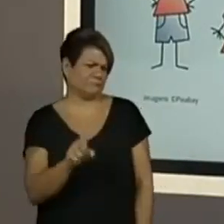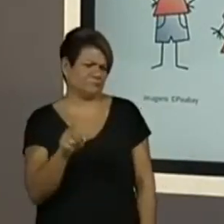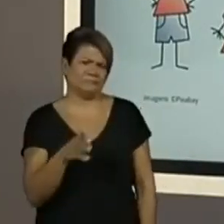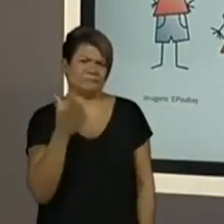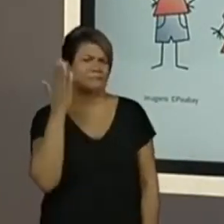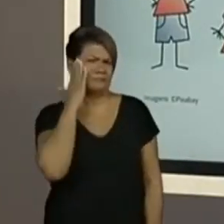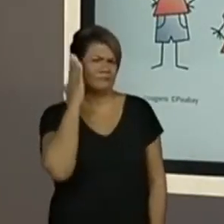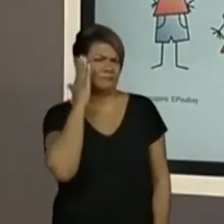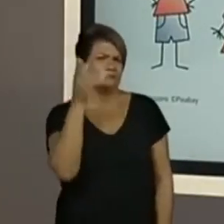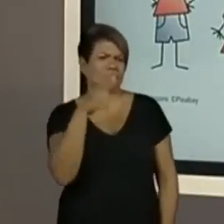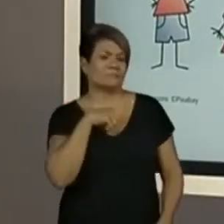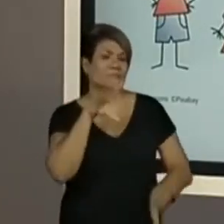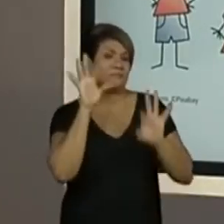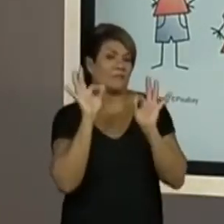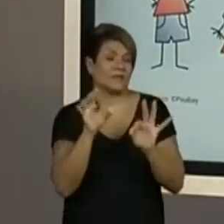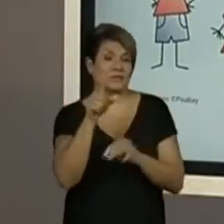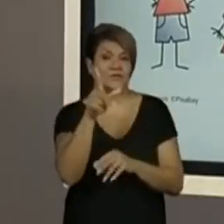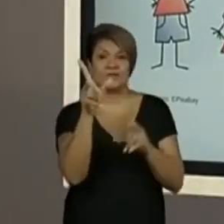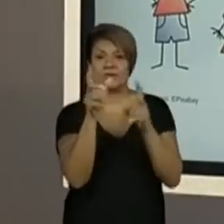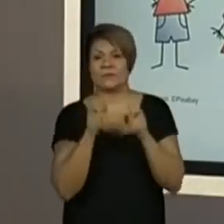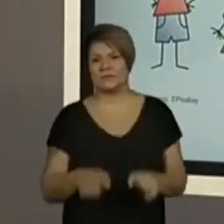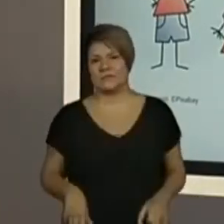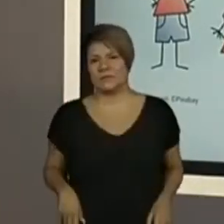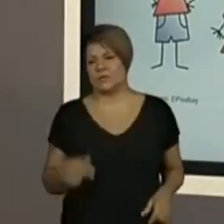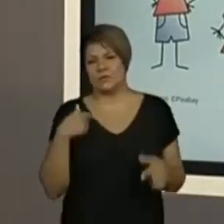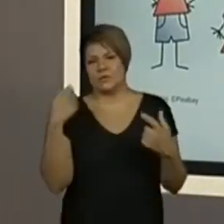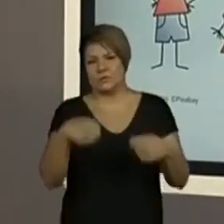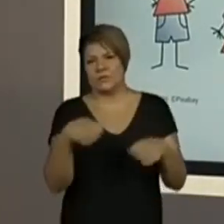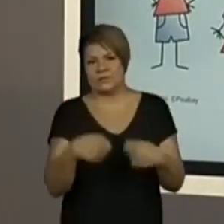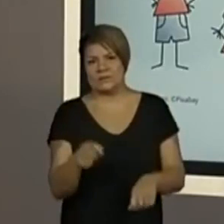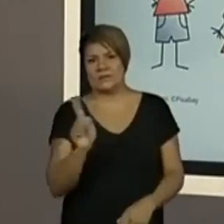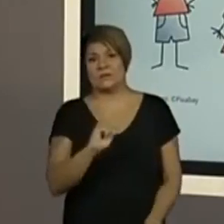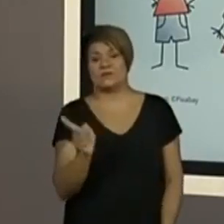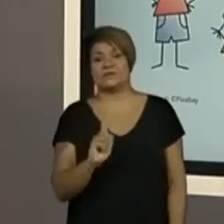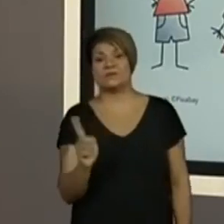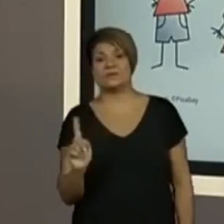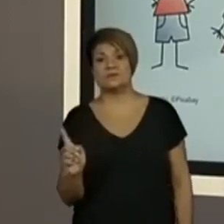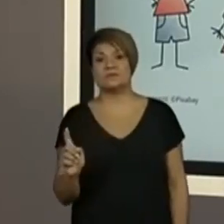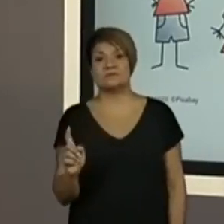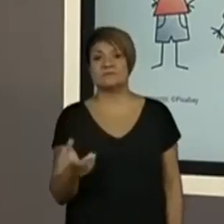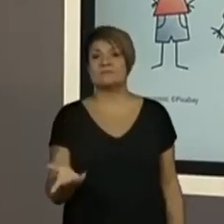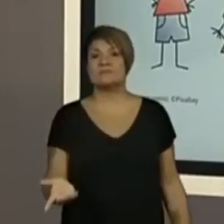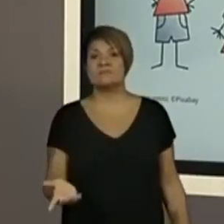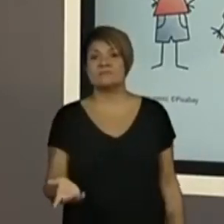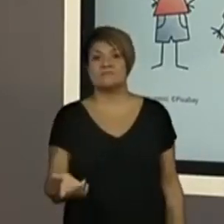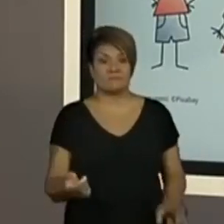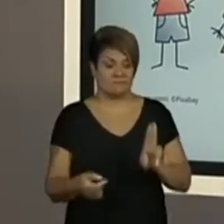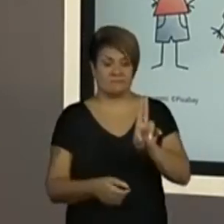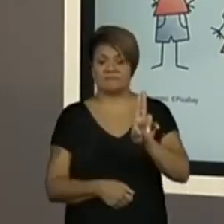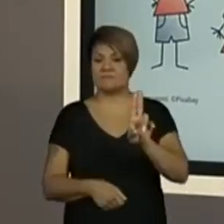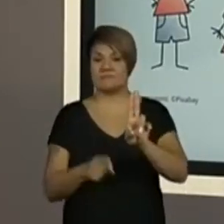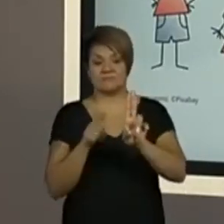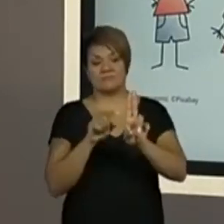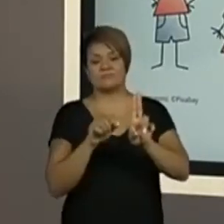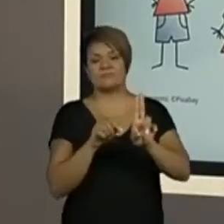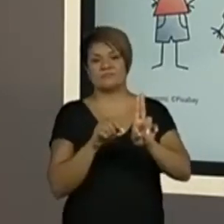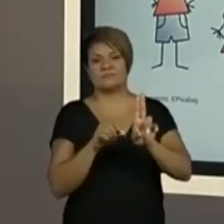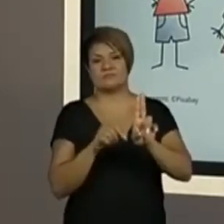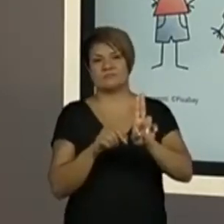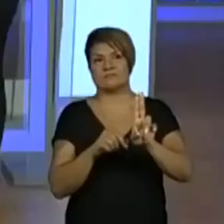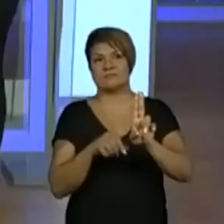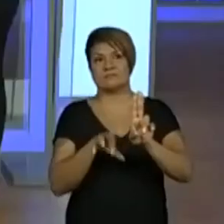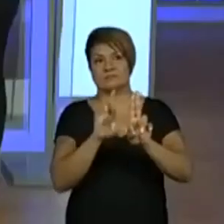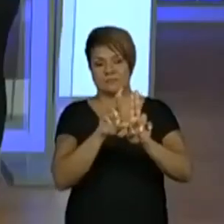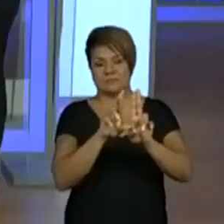Eu tenho certeza que você já conseguiu perceber, porque eu nem preciso passar da segunda letra. Eu já identifico pela segunda. Vamos lá conferir.